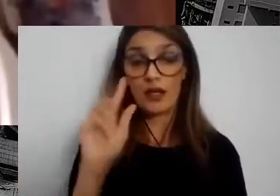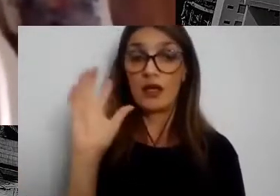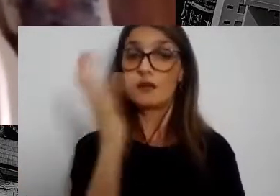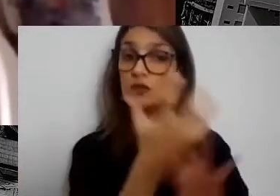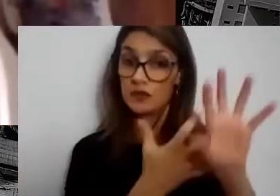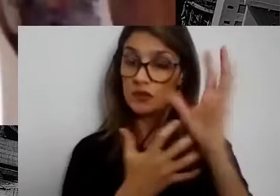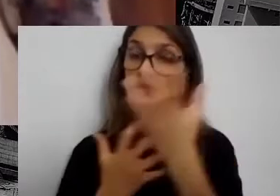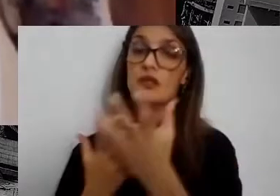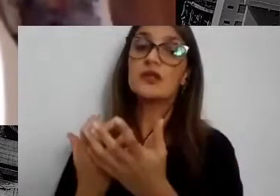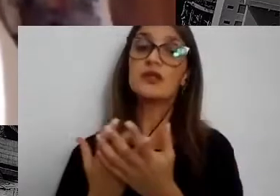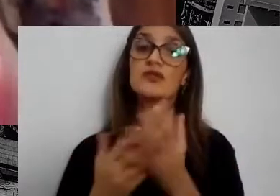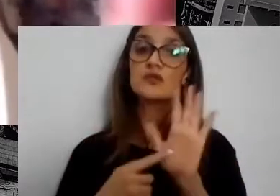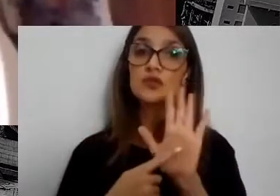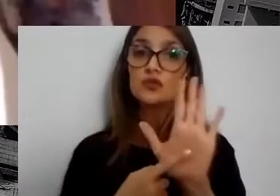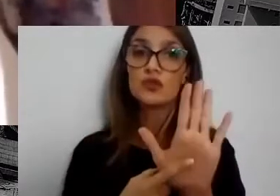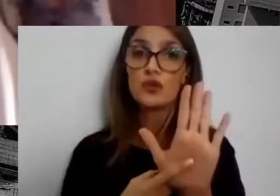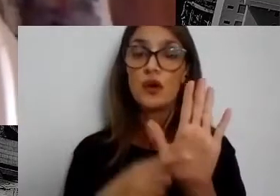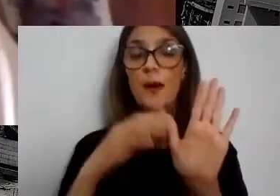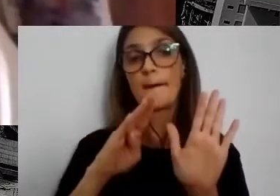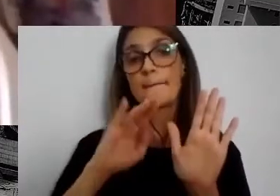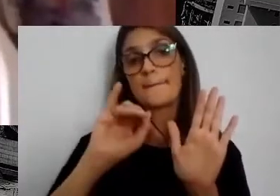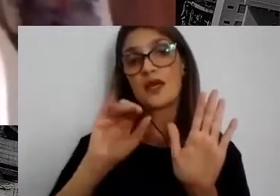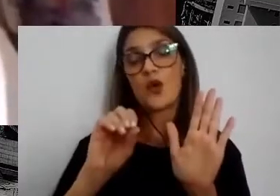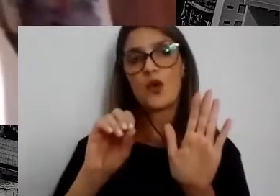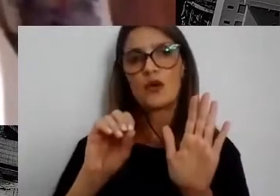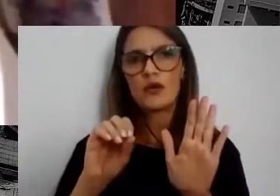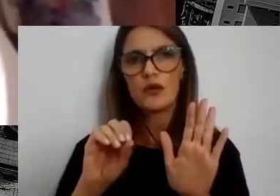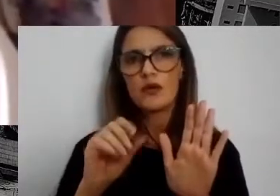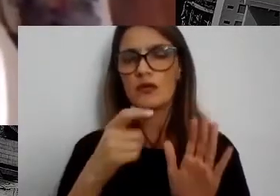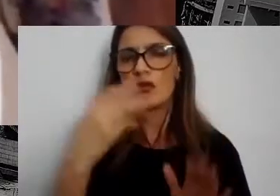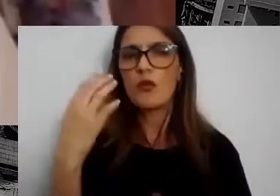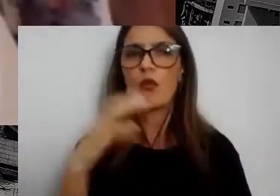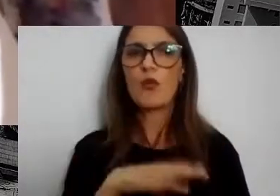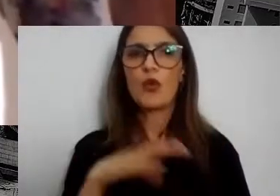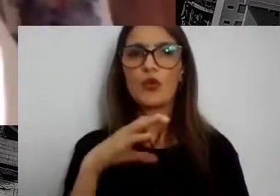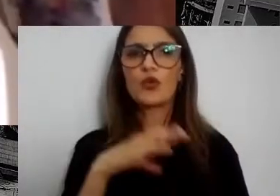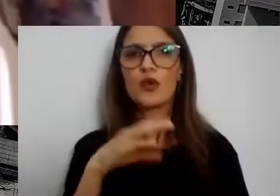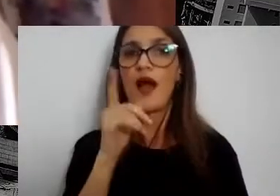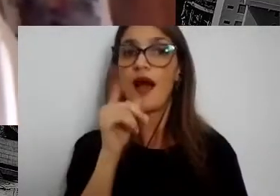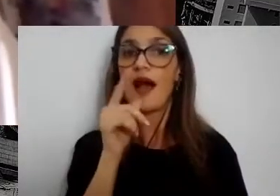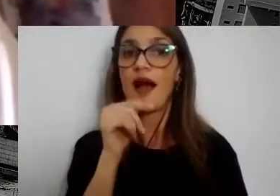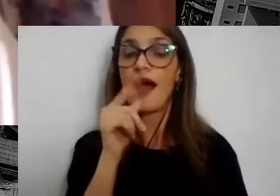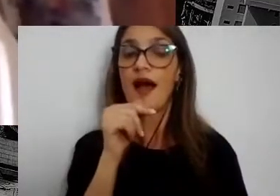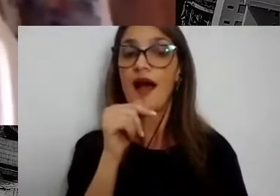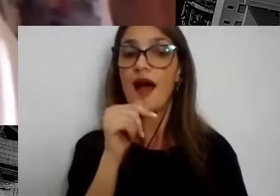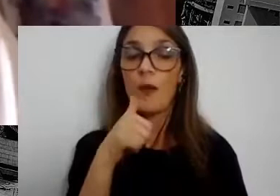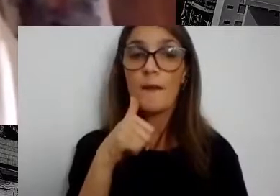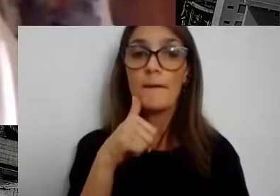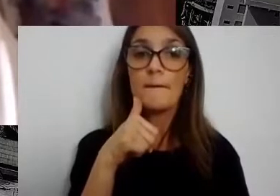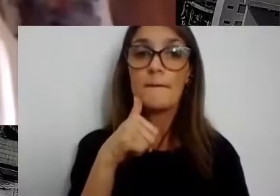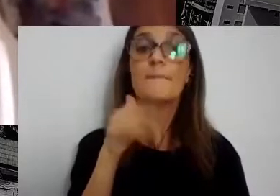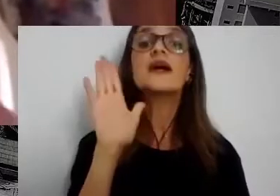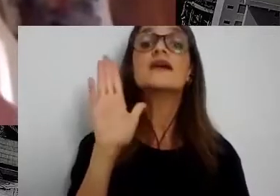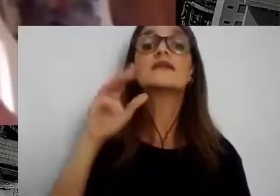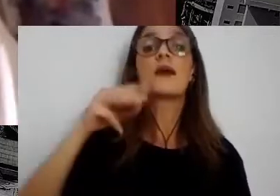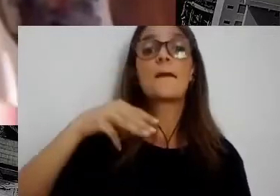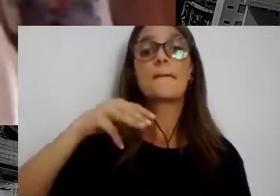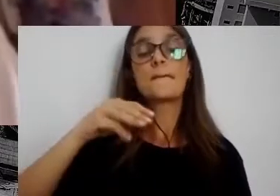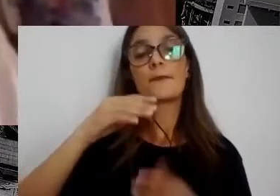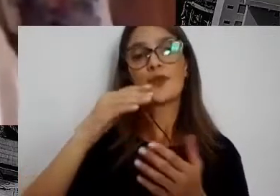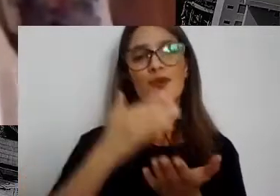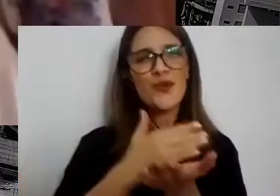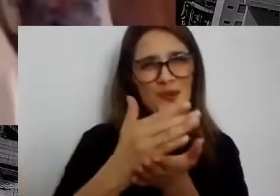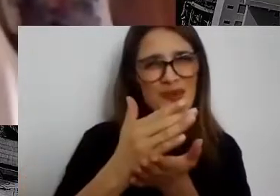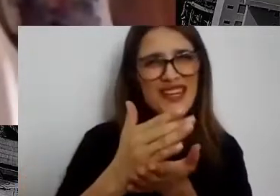publicação chamada Beyond the Search, em português, nós batizamos da água além do manancial, mostrando a relação de